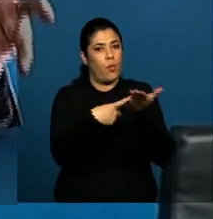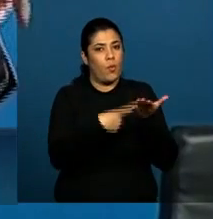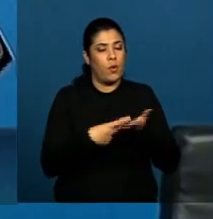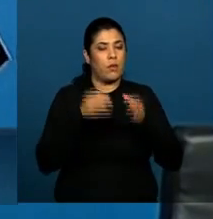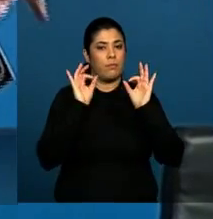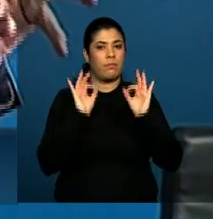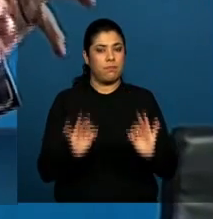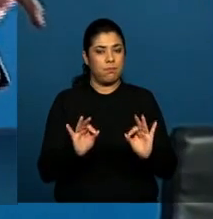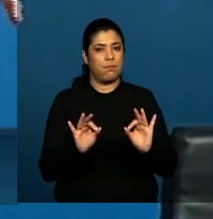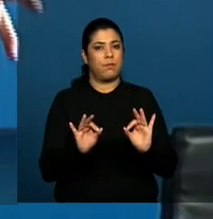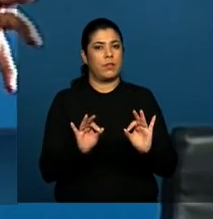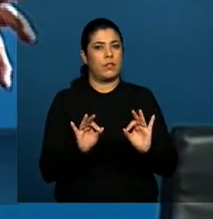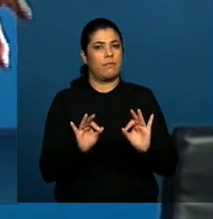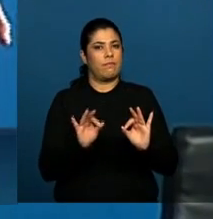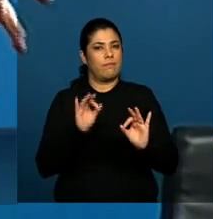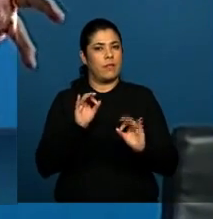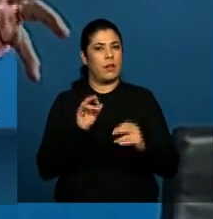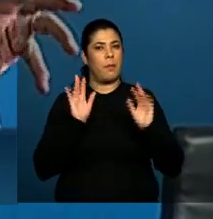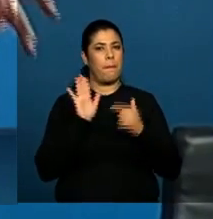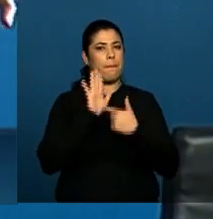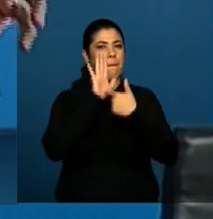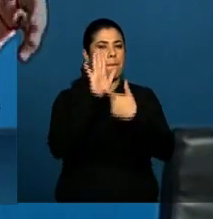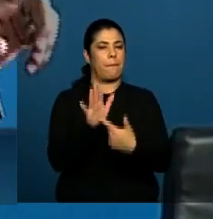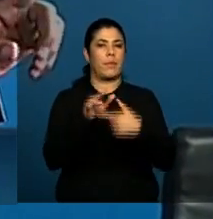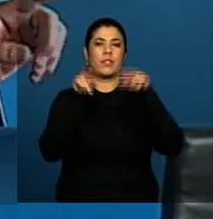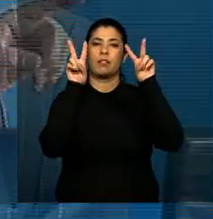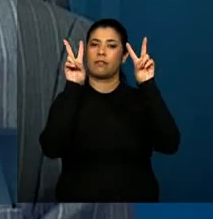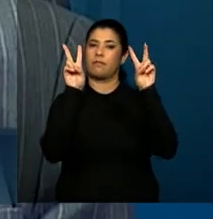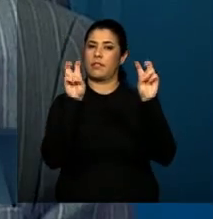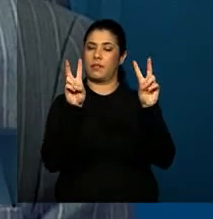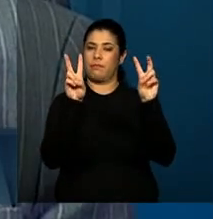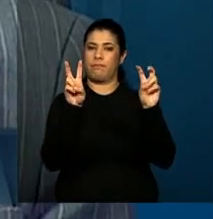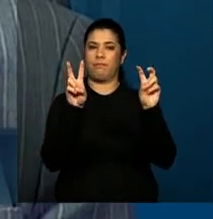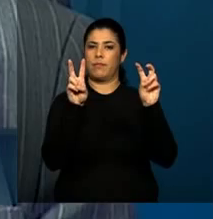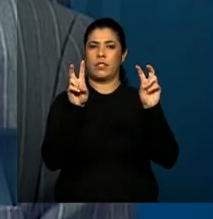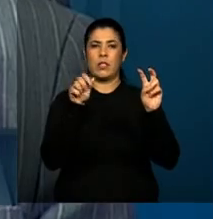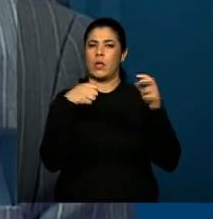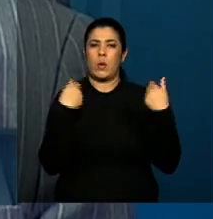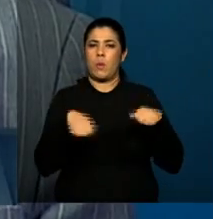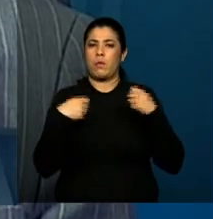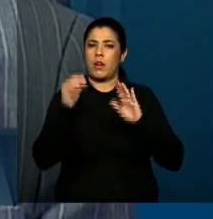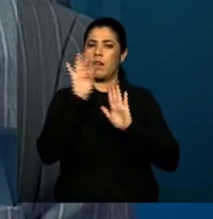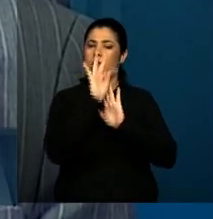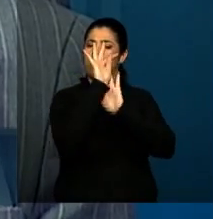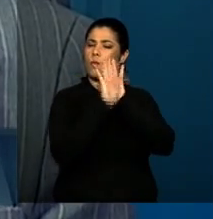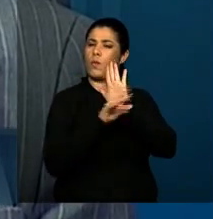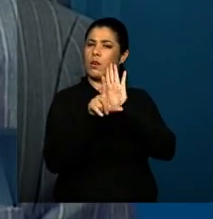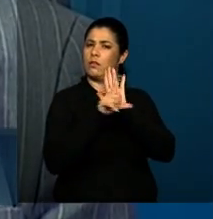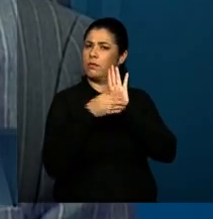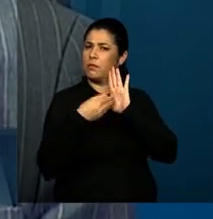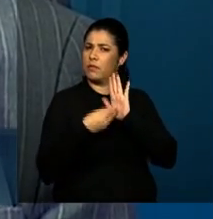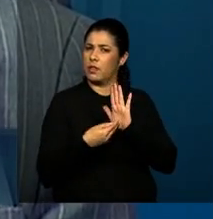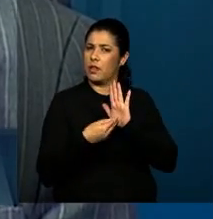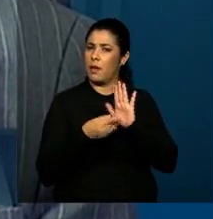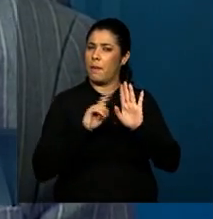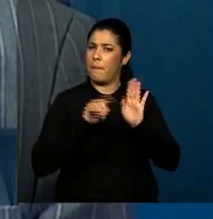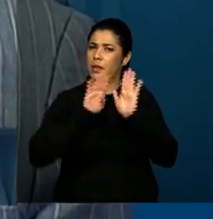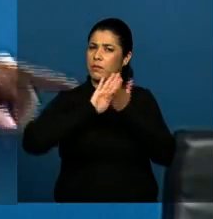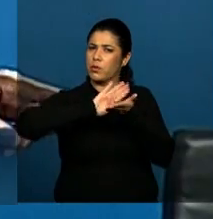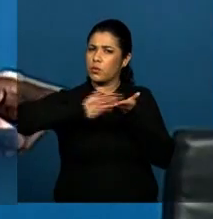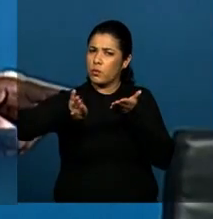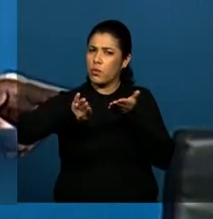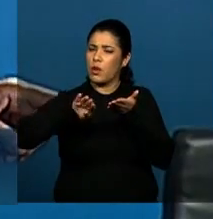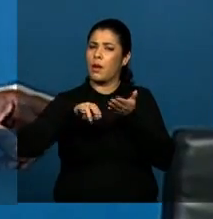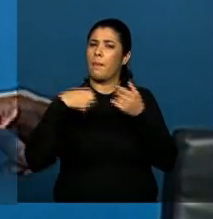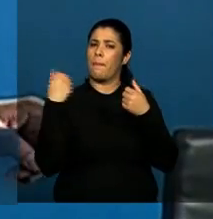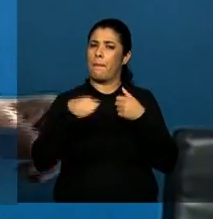que determinados temas do marco civil não deveriam estar no texto da lei, mas deveriam ser deixados para